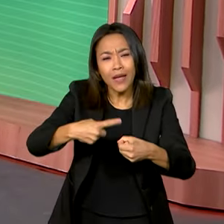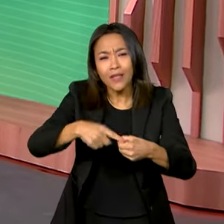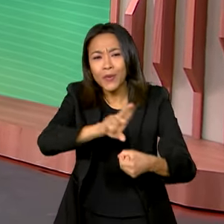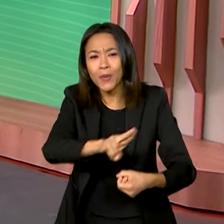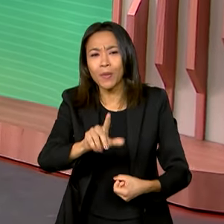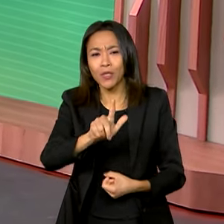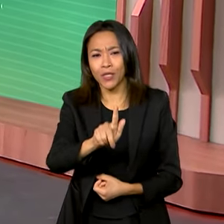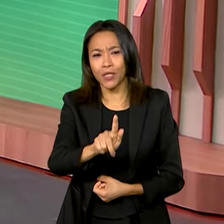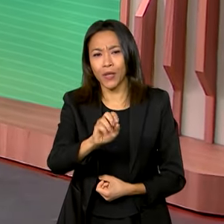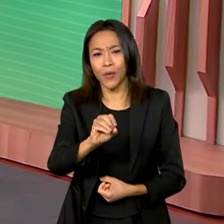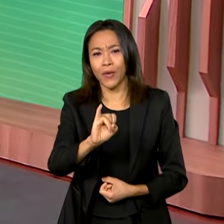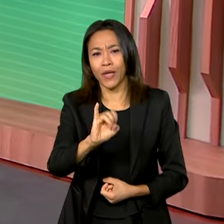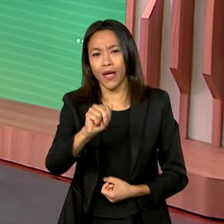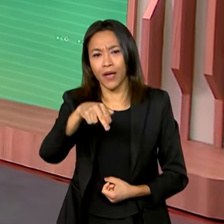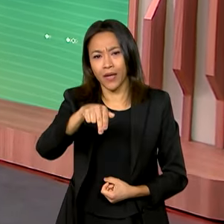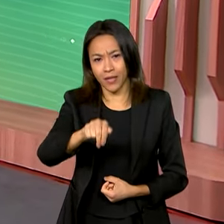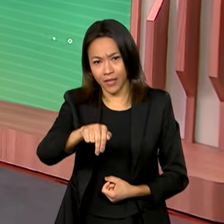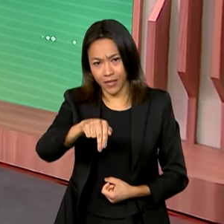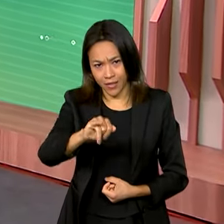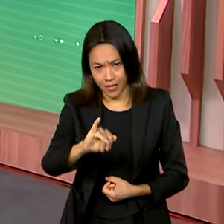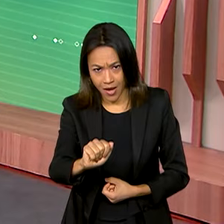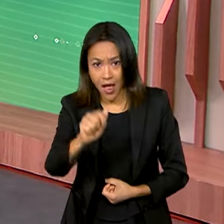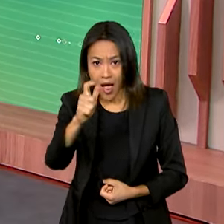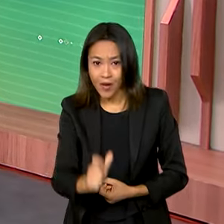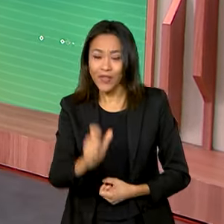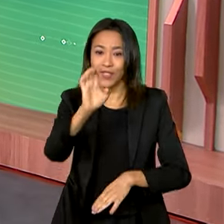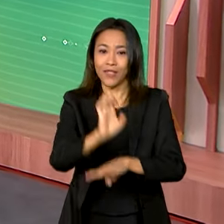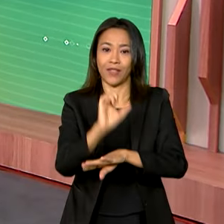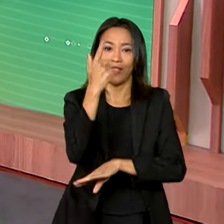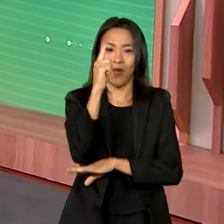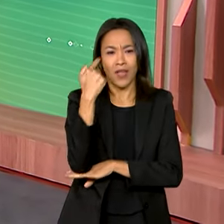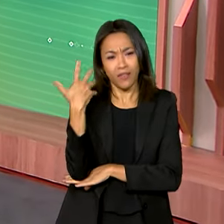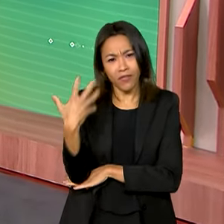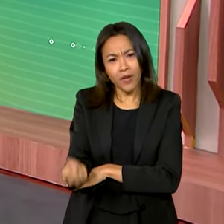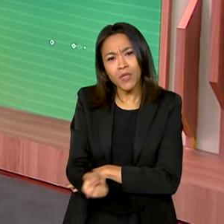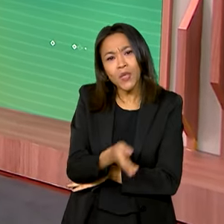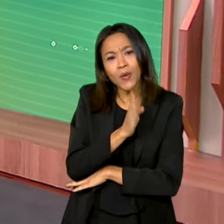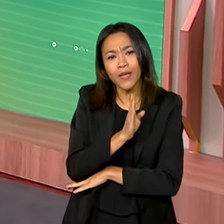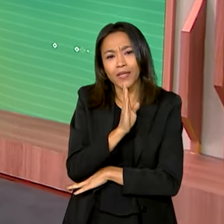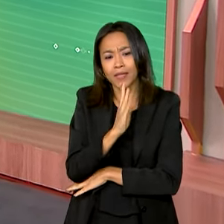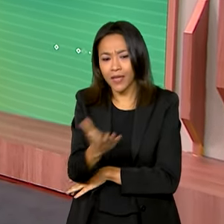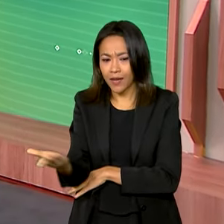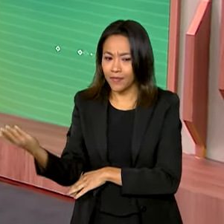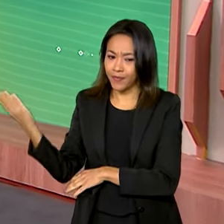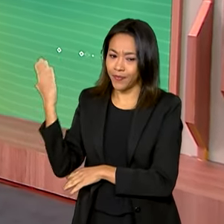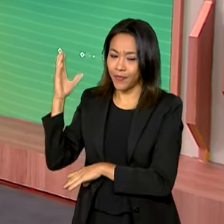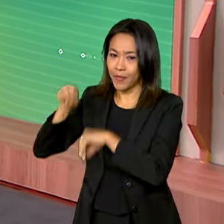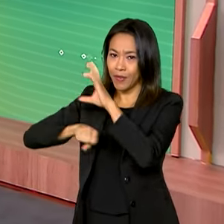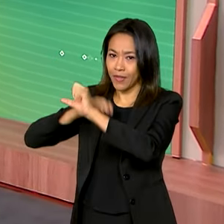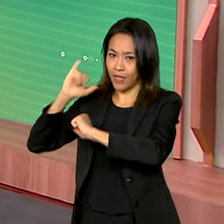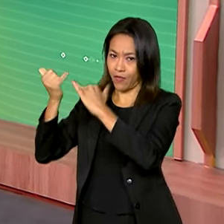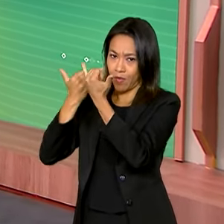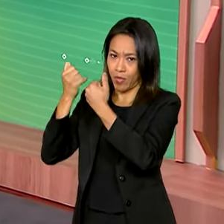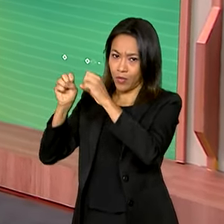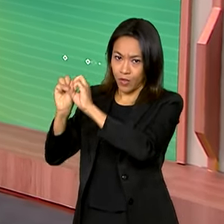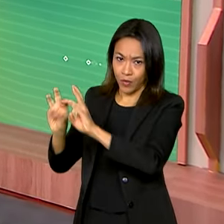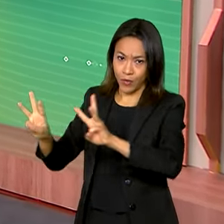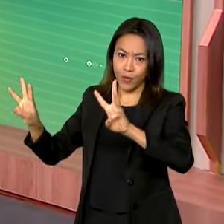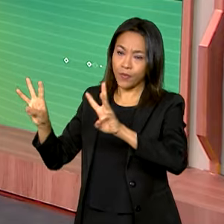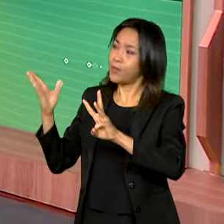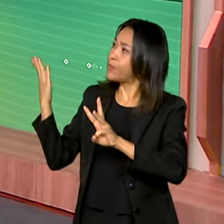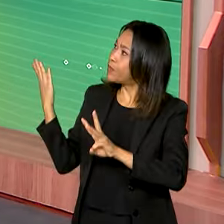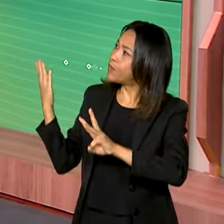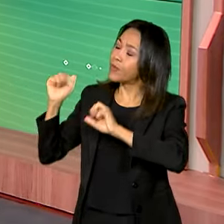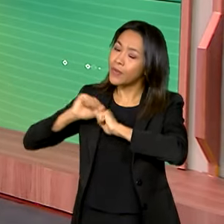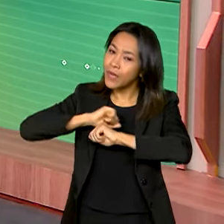vamos aproveitar para conhecer outras ações do governo federal neste município, com informações da plataforma Comunica BR, que mostra